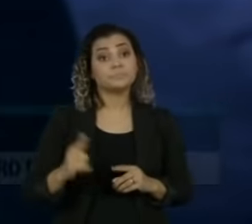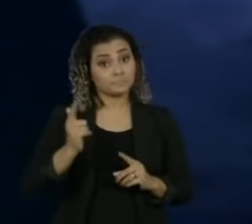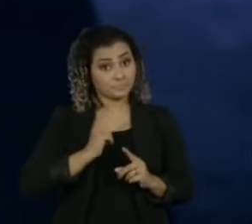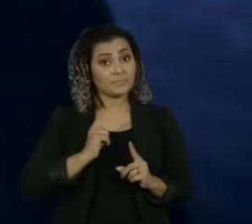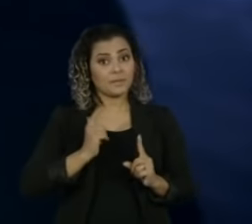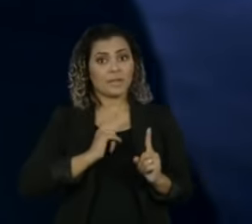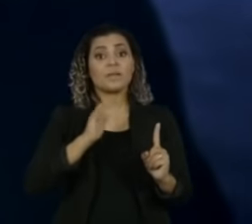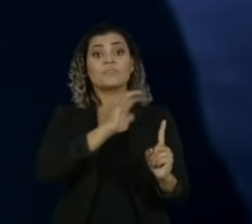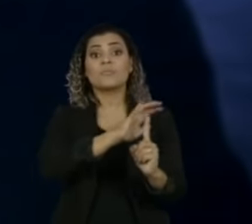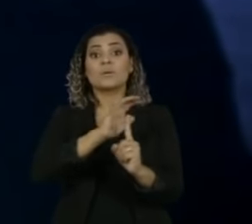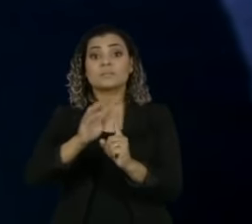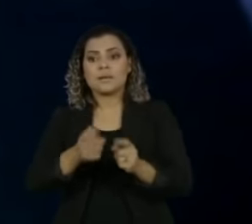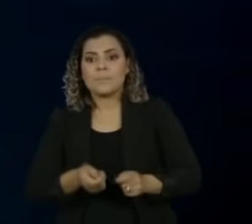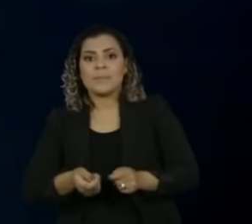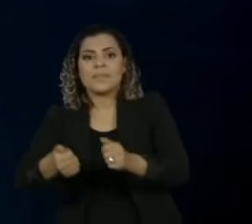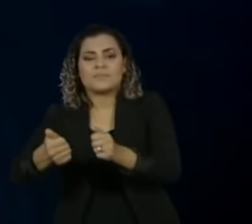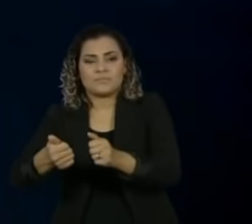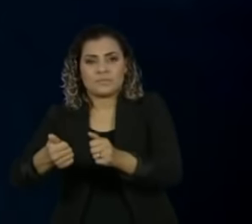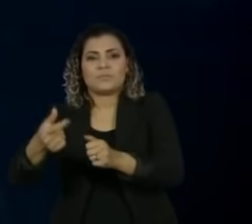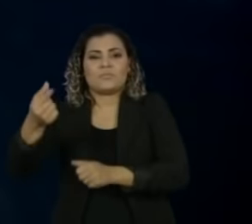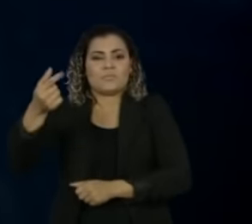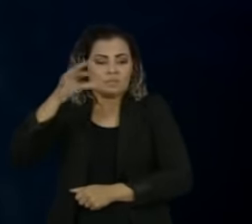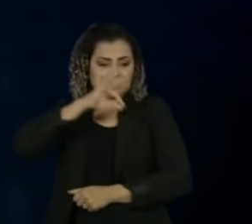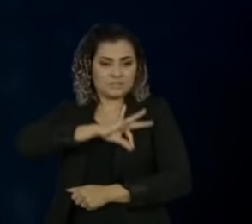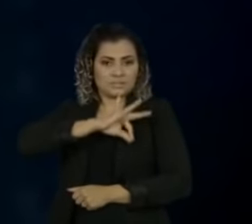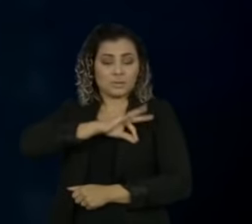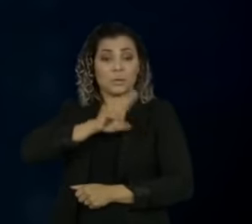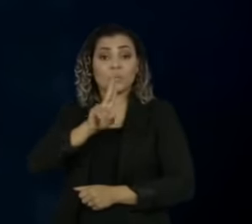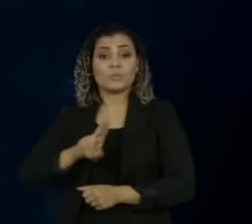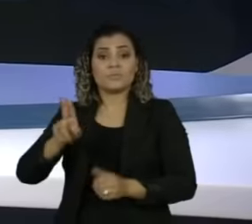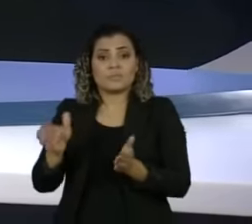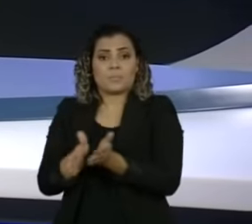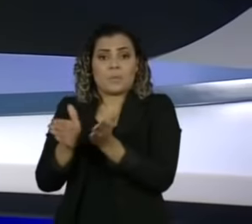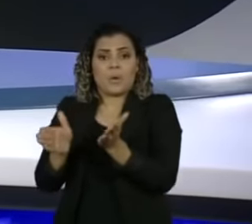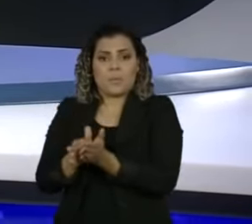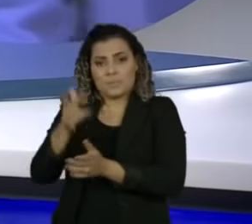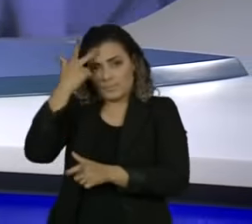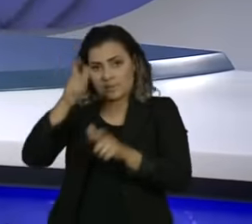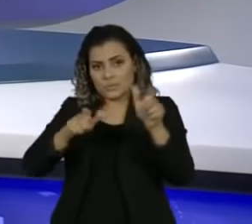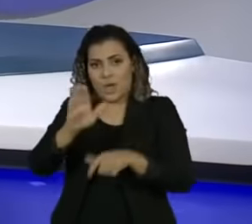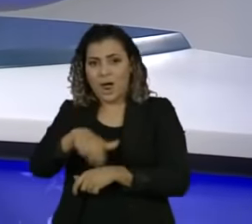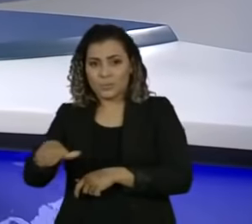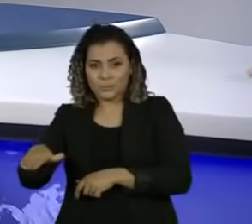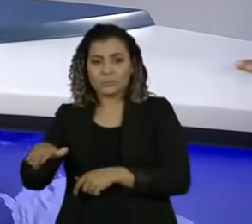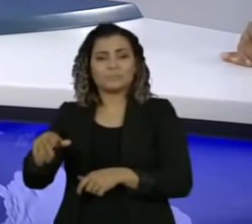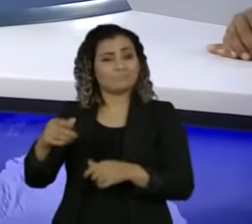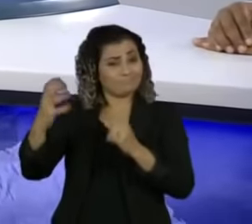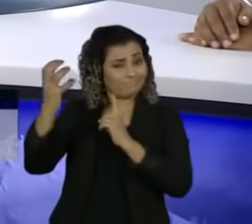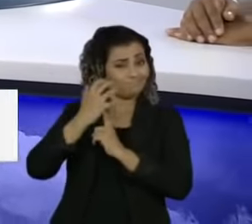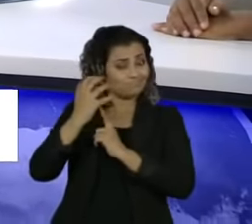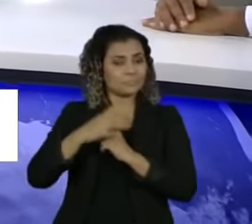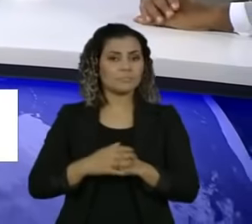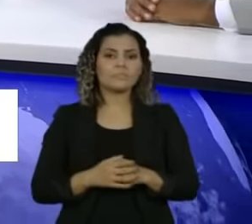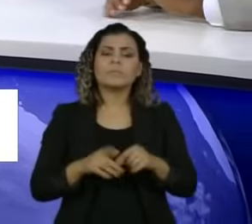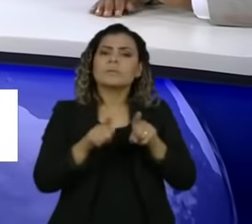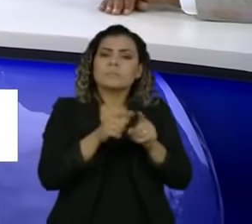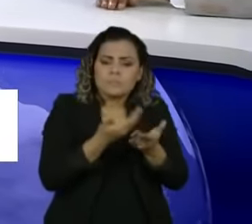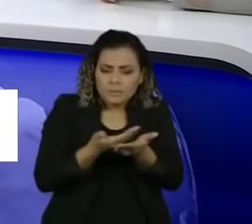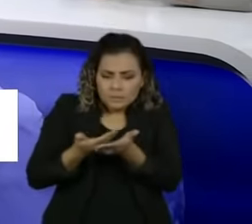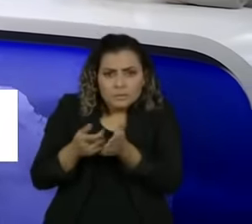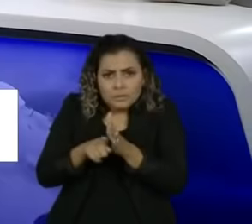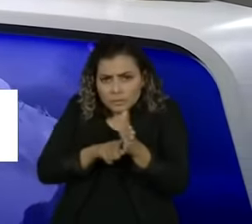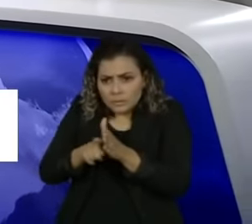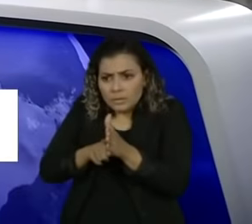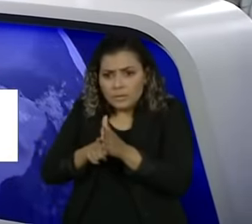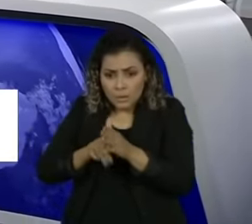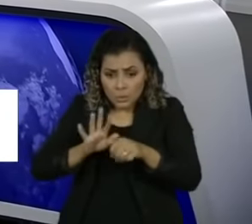de auxílio financeiro no desempenho de universitários de baixa renda. E ainda, estudos analisam os casos de trombose como